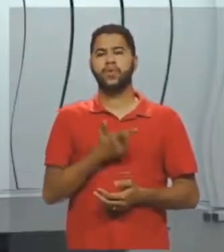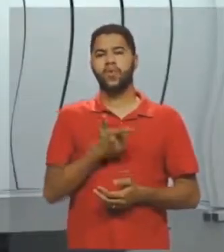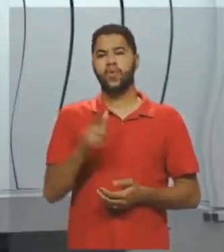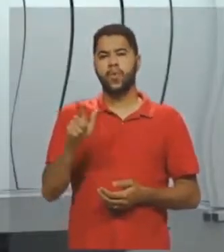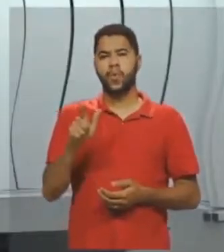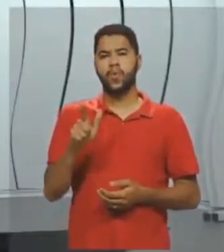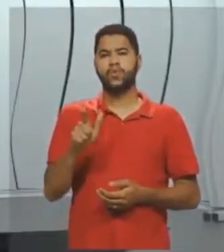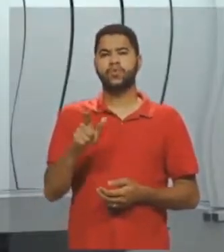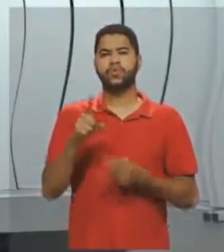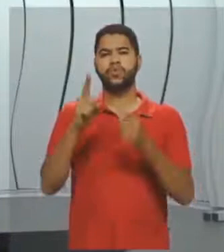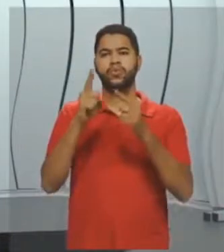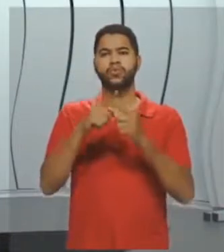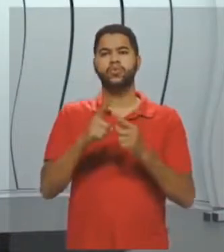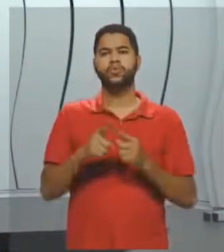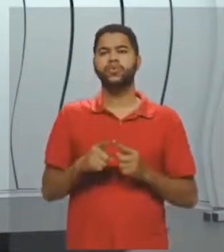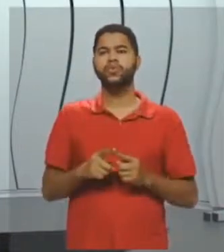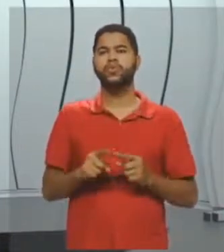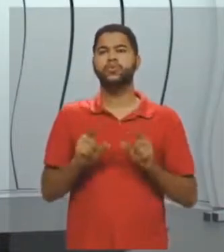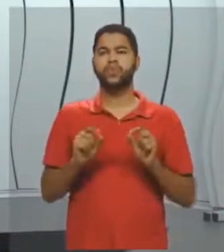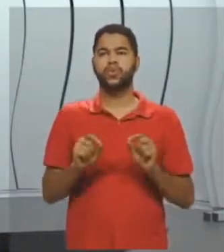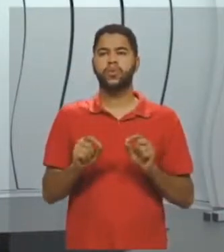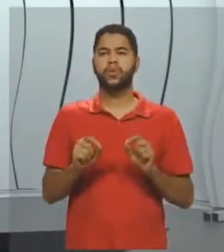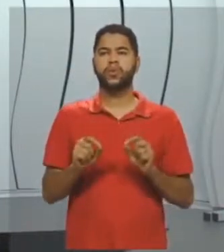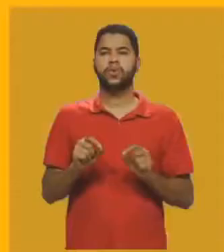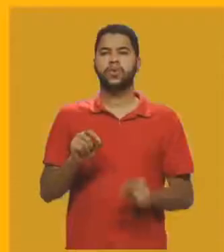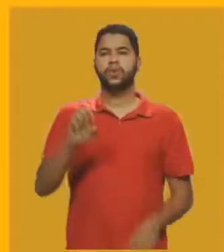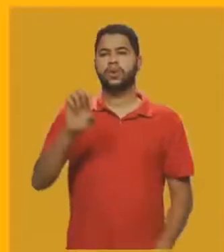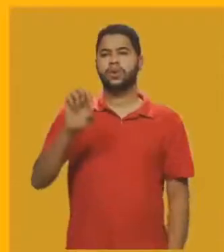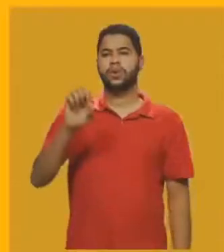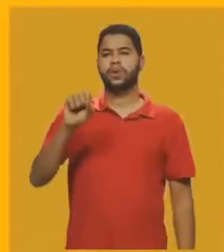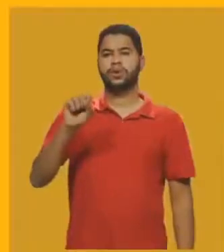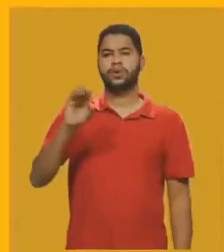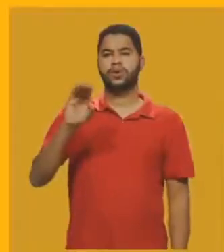triângulo é o triângulo escaleno.